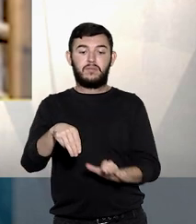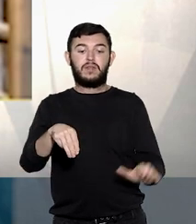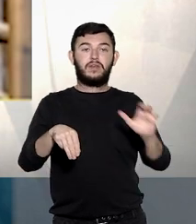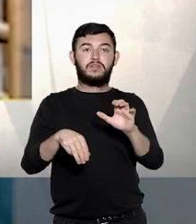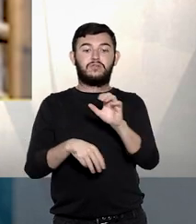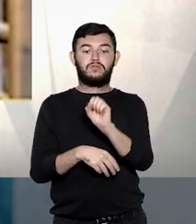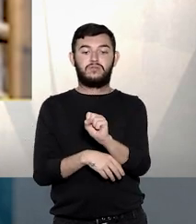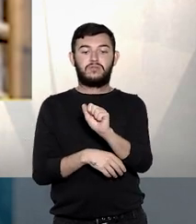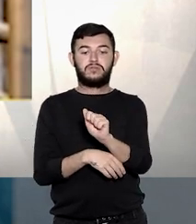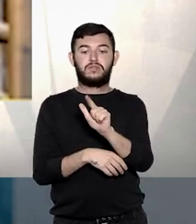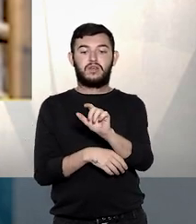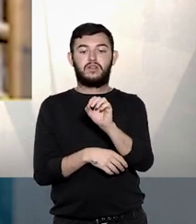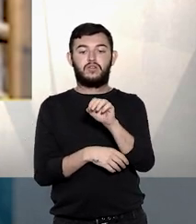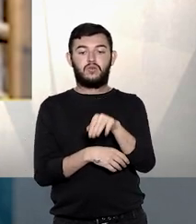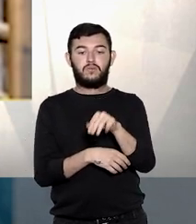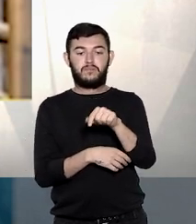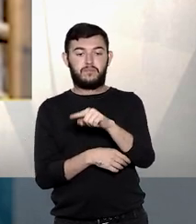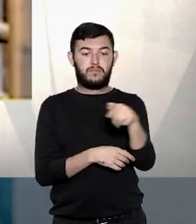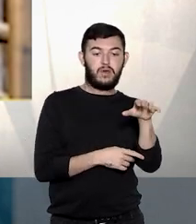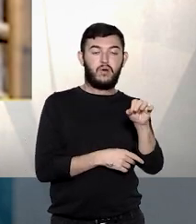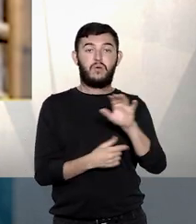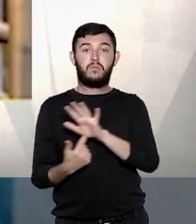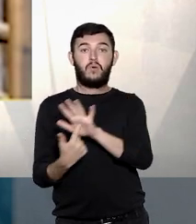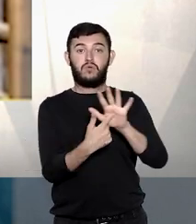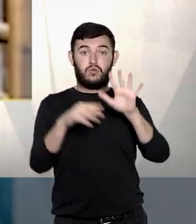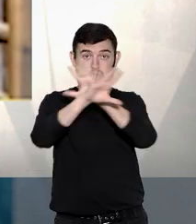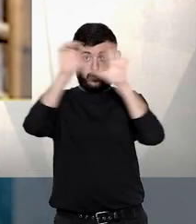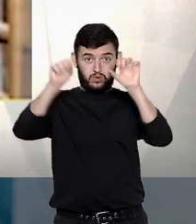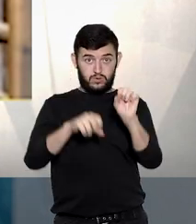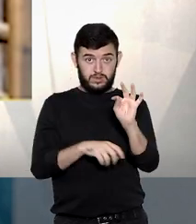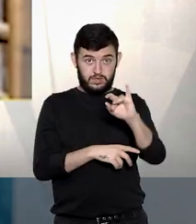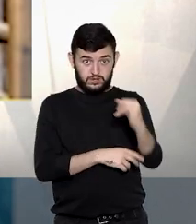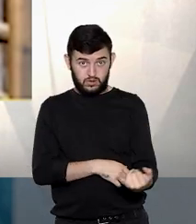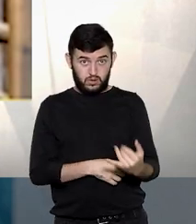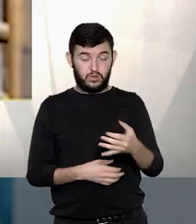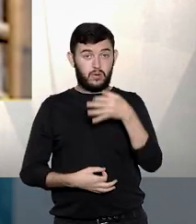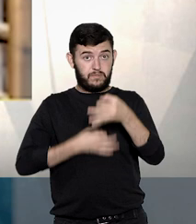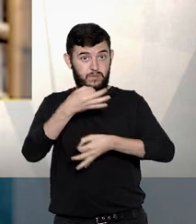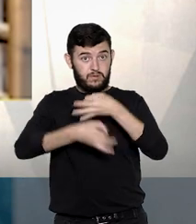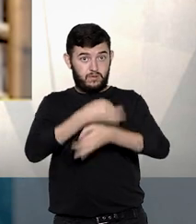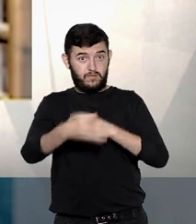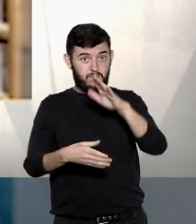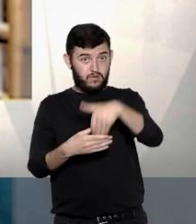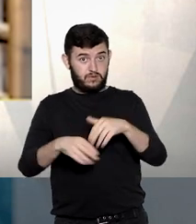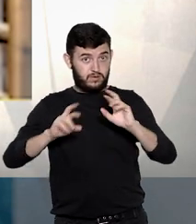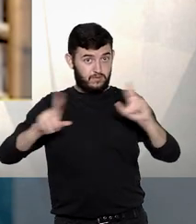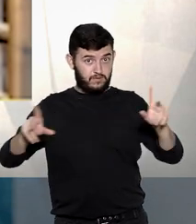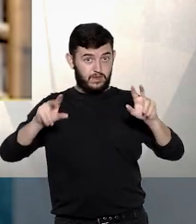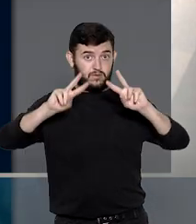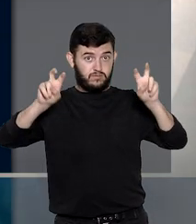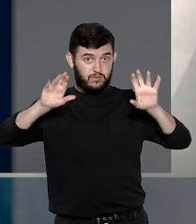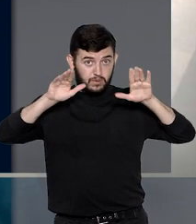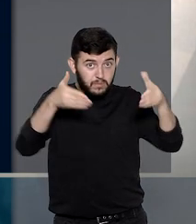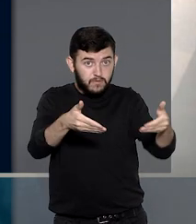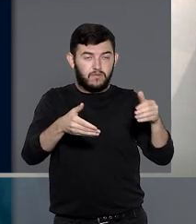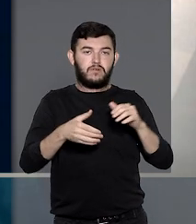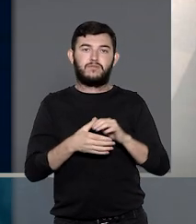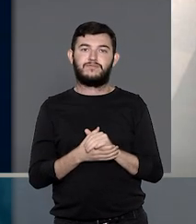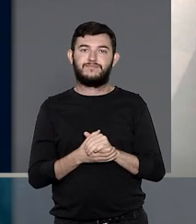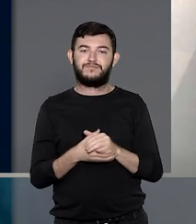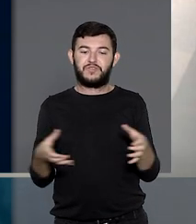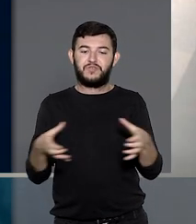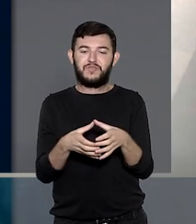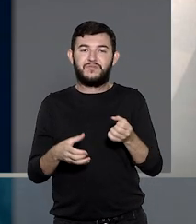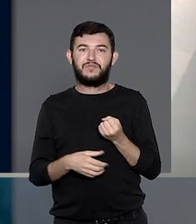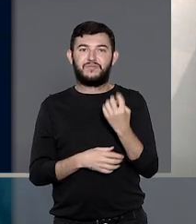ministro Luiz Felipe Salomão, apontou que o STJ vinha tendo posições diferentes em relação ao assunto. Enquanto a